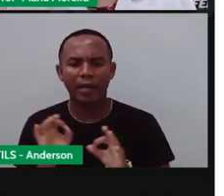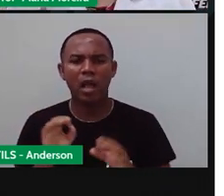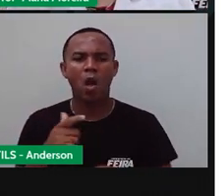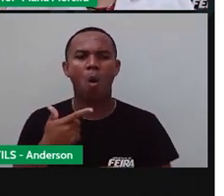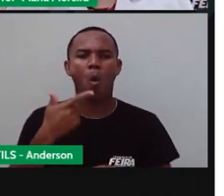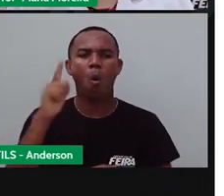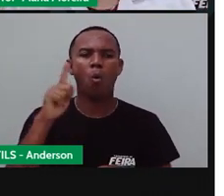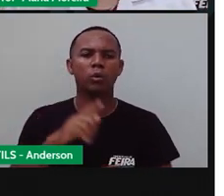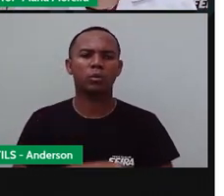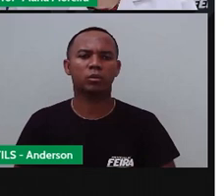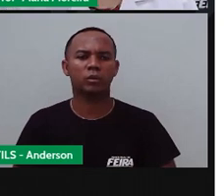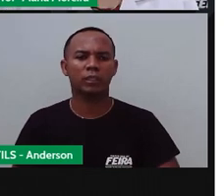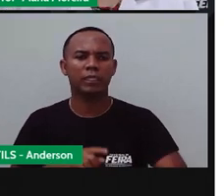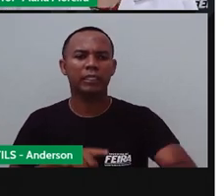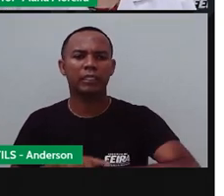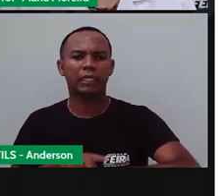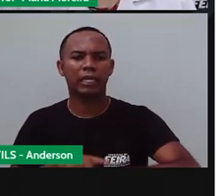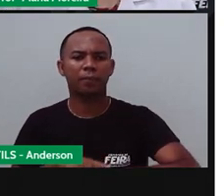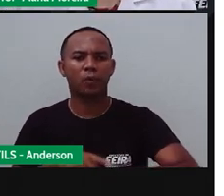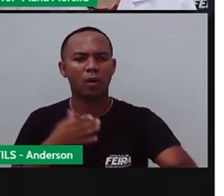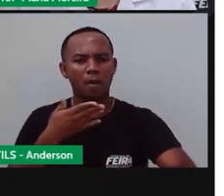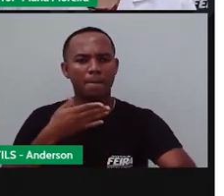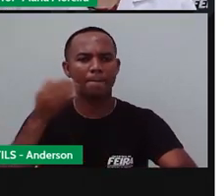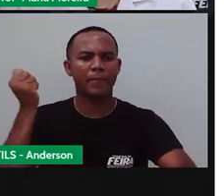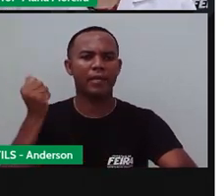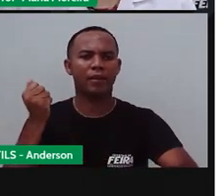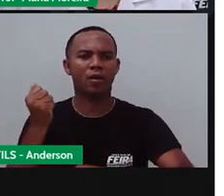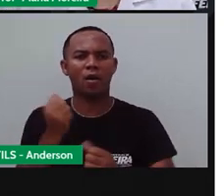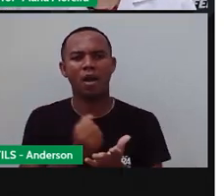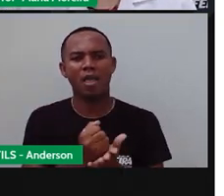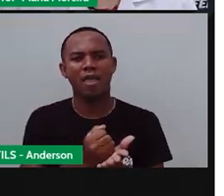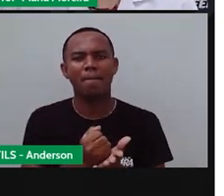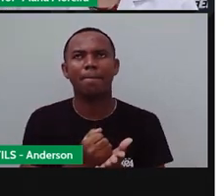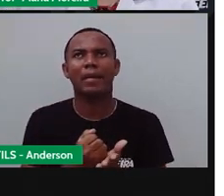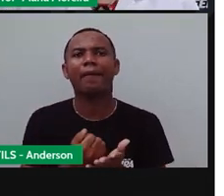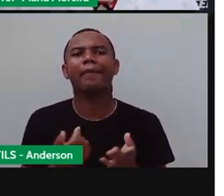outra O tempo é o melhor Remédio